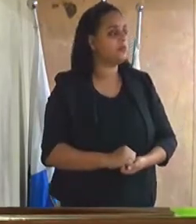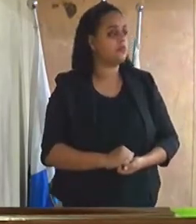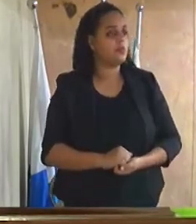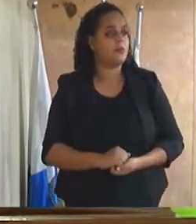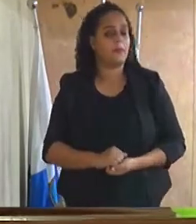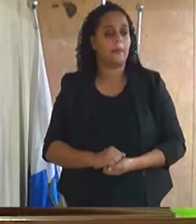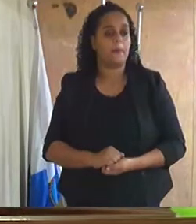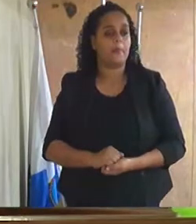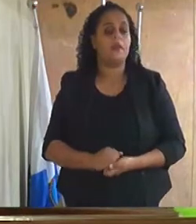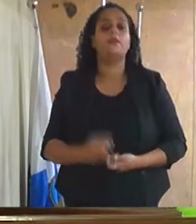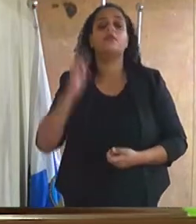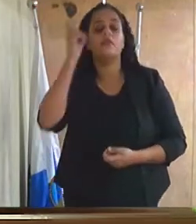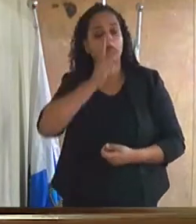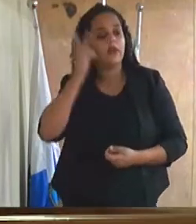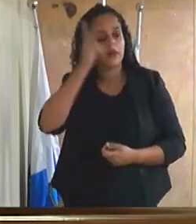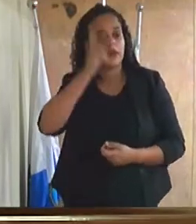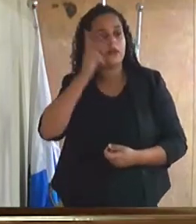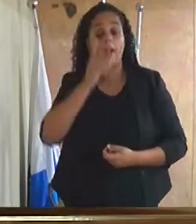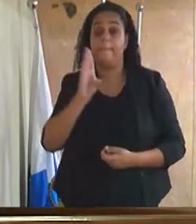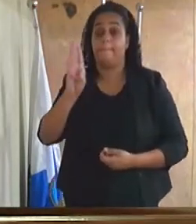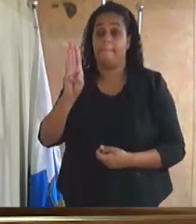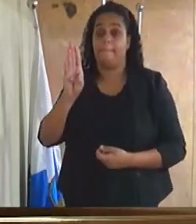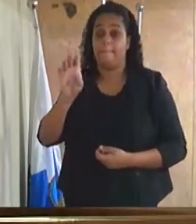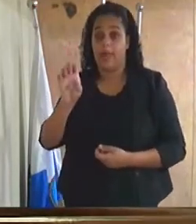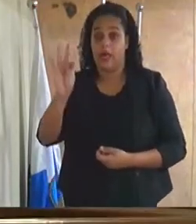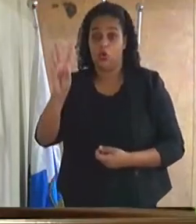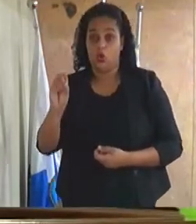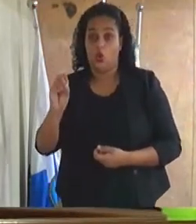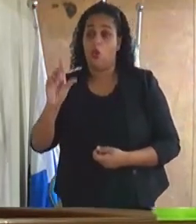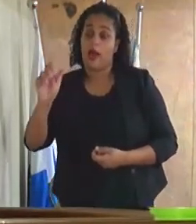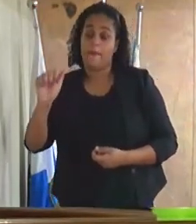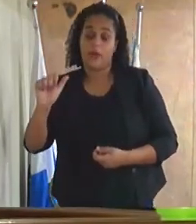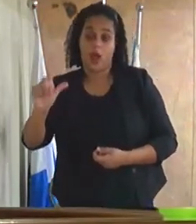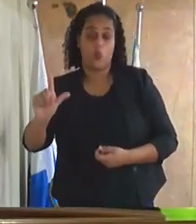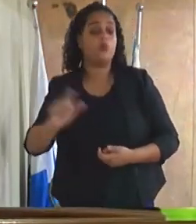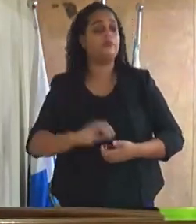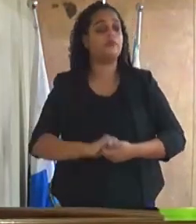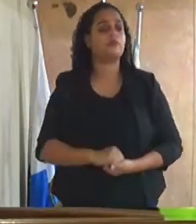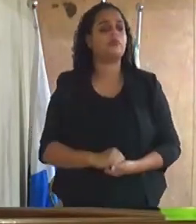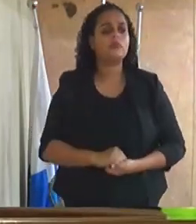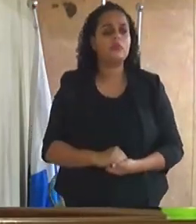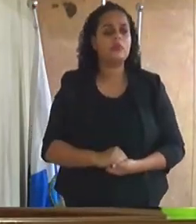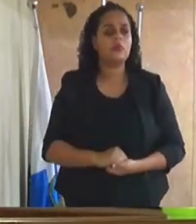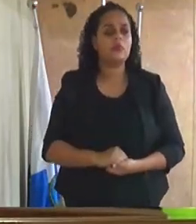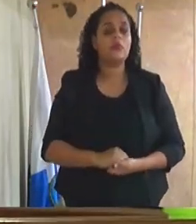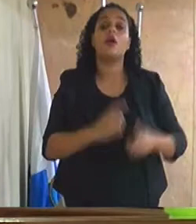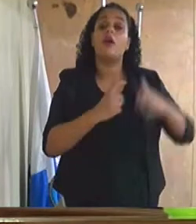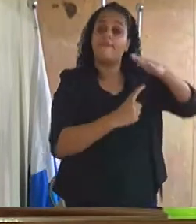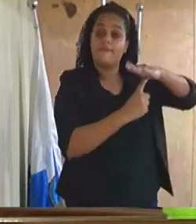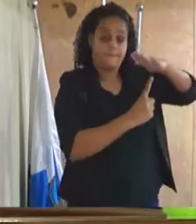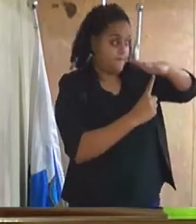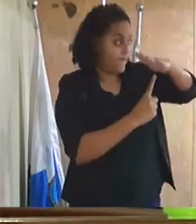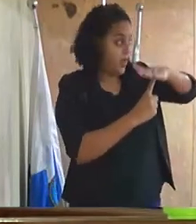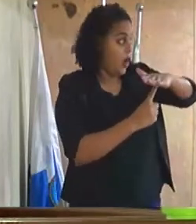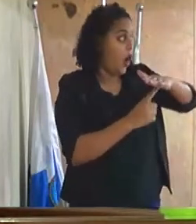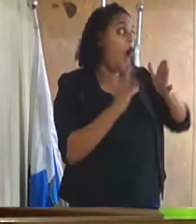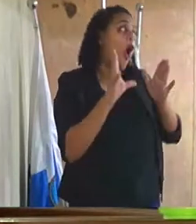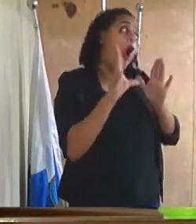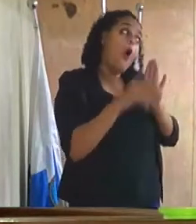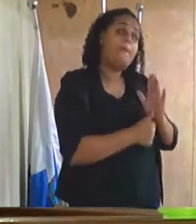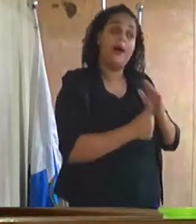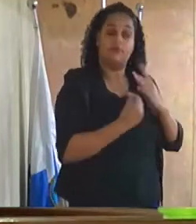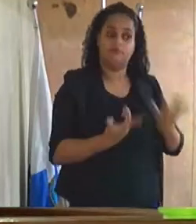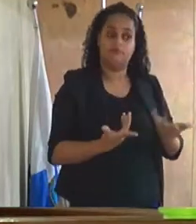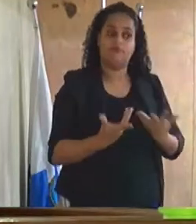edil vereador Humberto Gabriel que a feira, o Robalto de Caxias, qualquer um